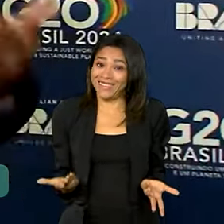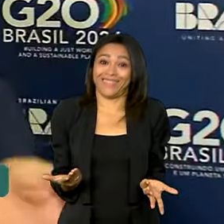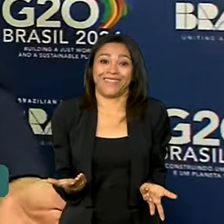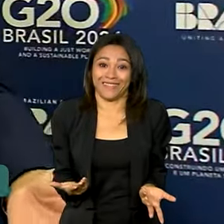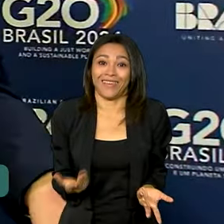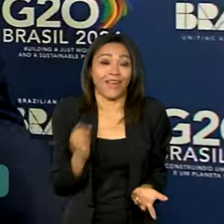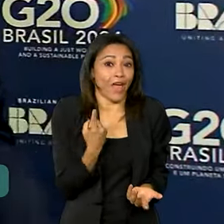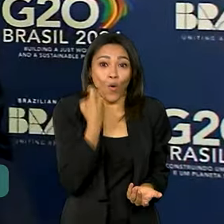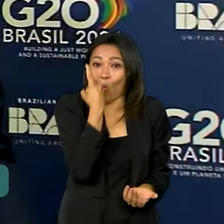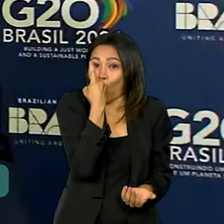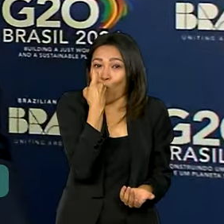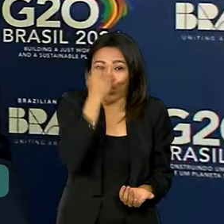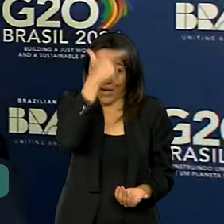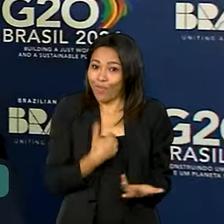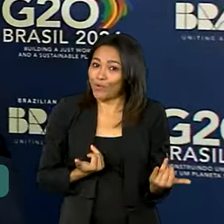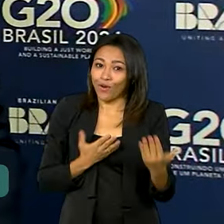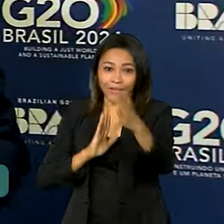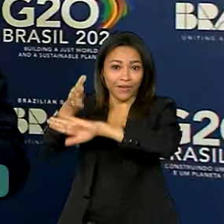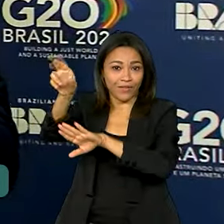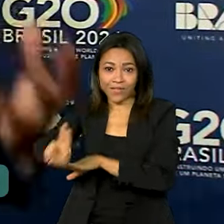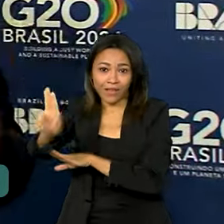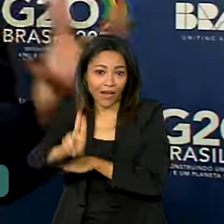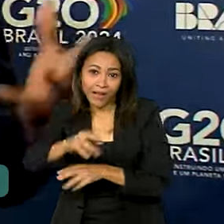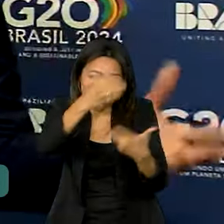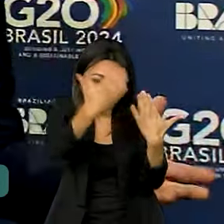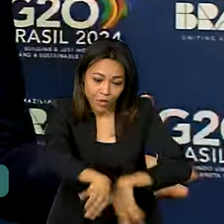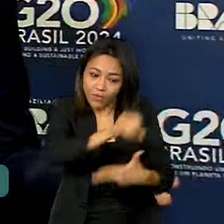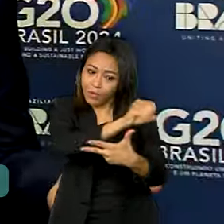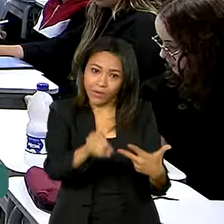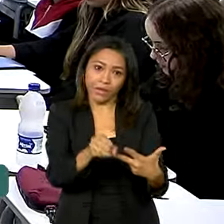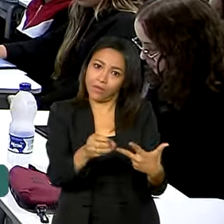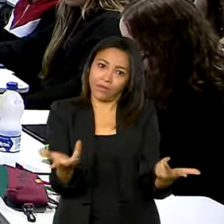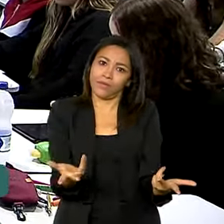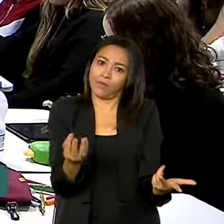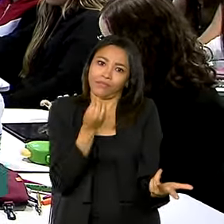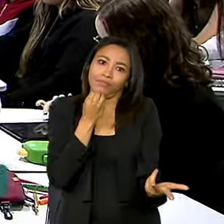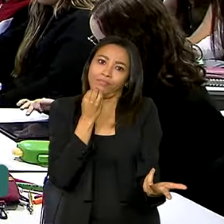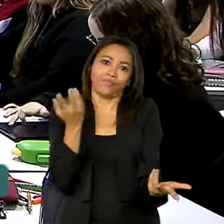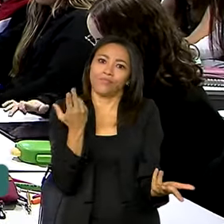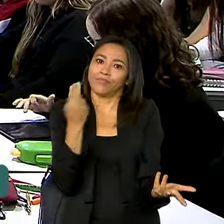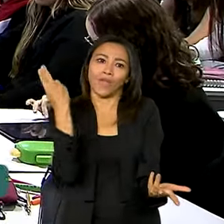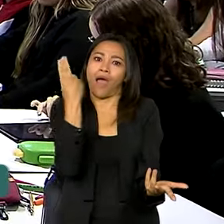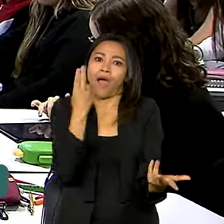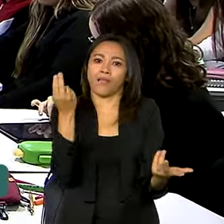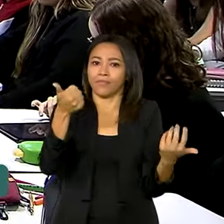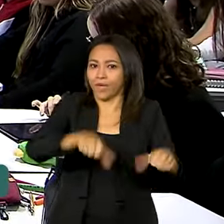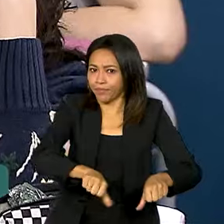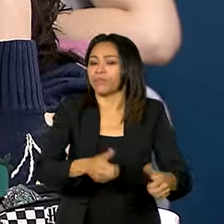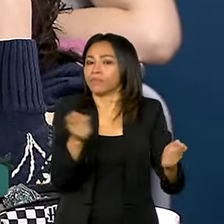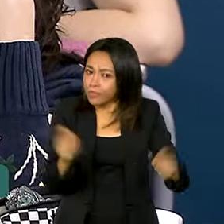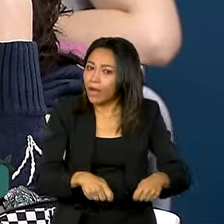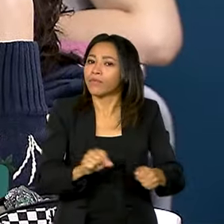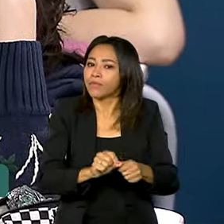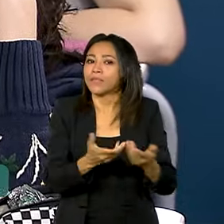a porta de entrada para o jovem da universidade. Então, não há motivo para o jovem não se inscrever no Enem. Em mais de 20 anos, o Enem